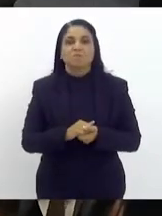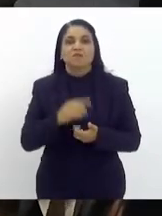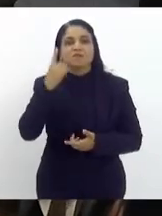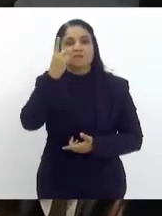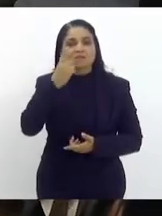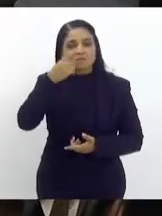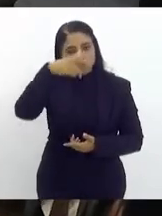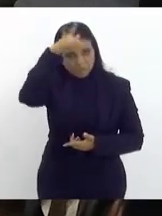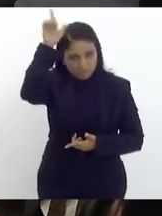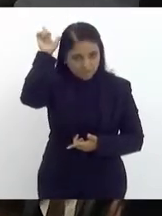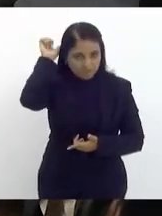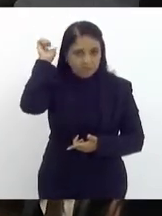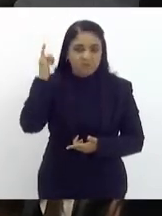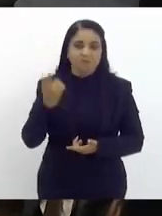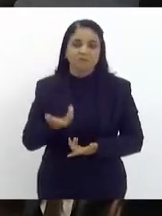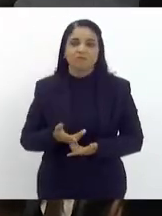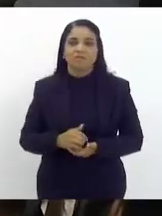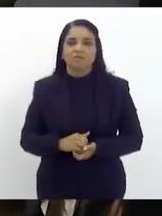Paulo